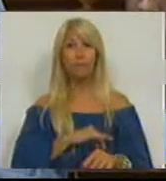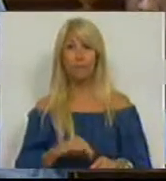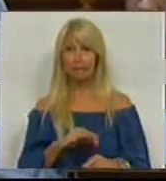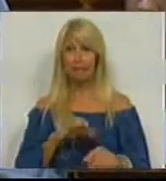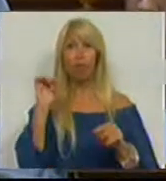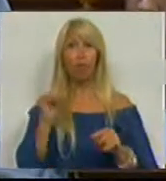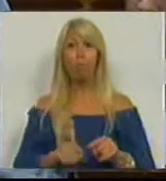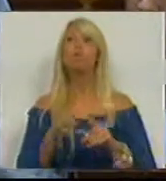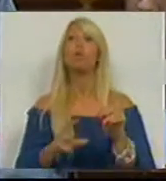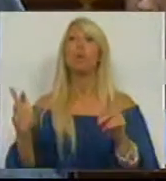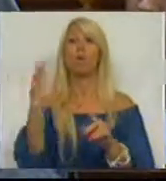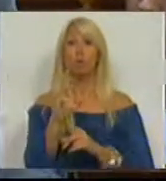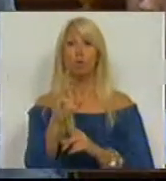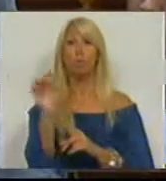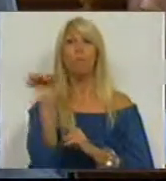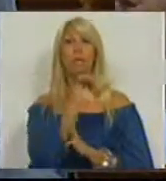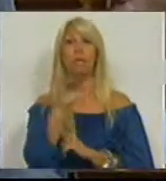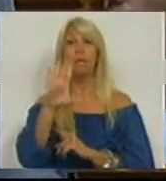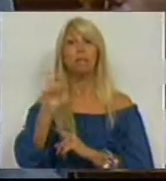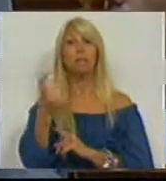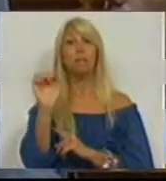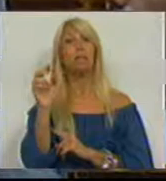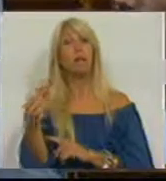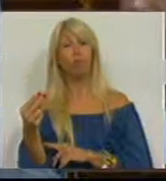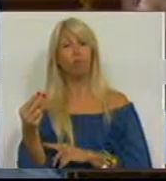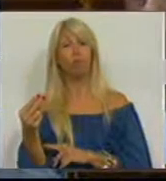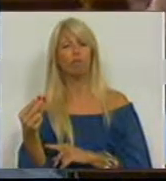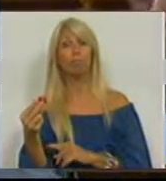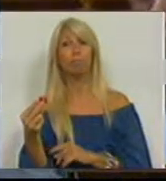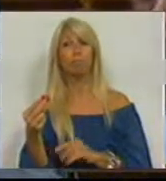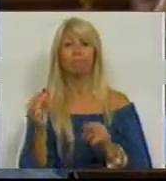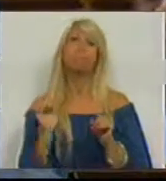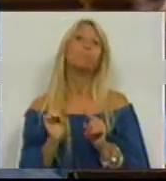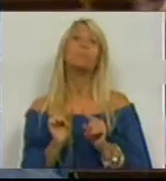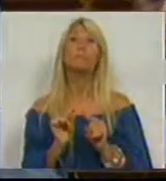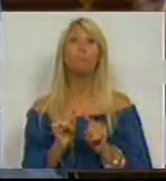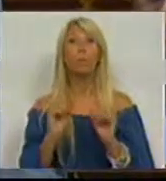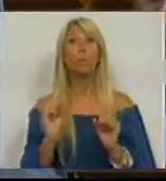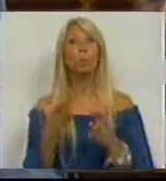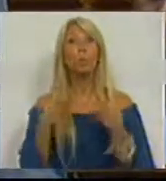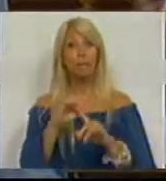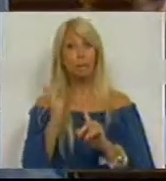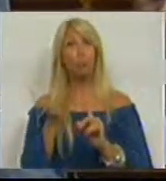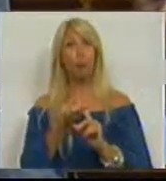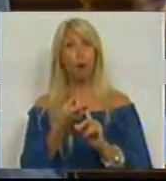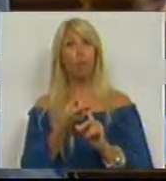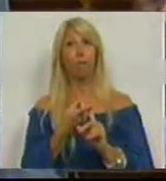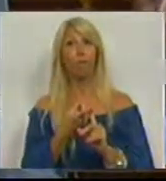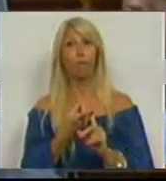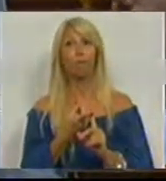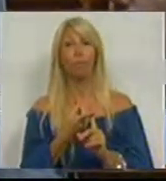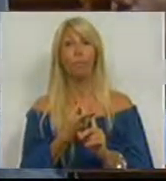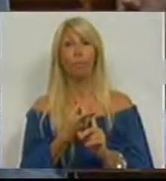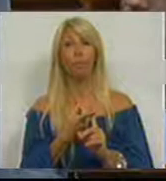suba para 515 euros e que no início do ano e com efeitos